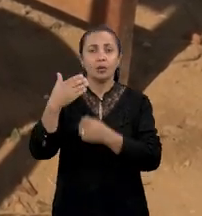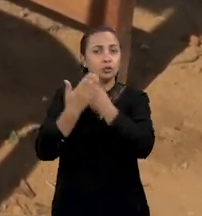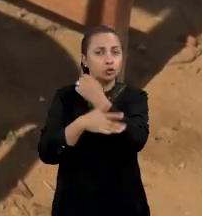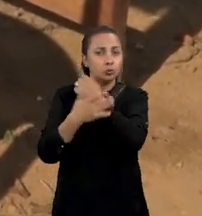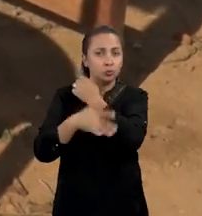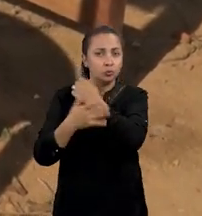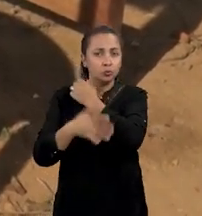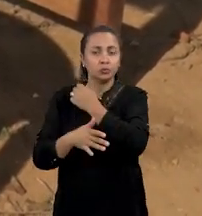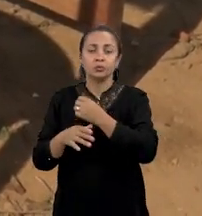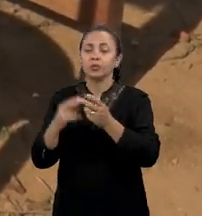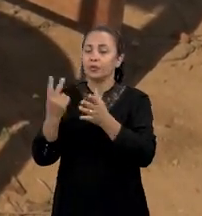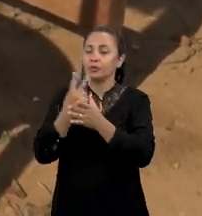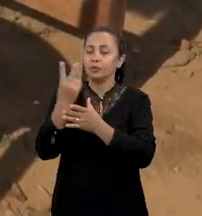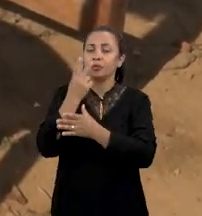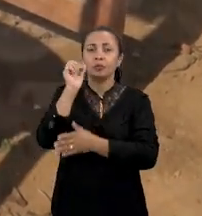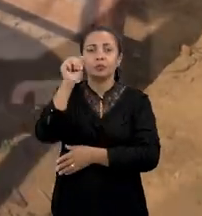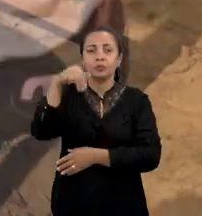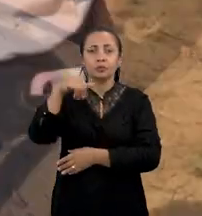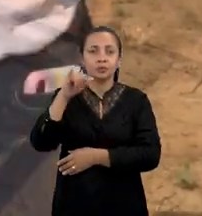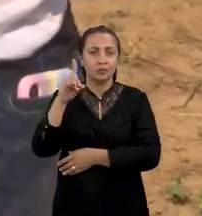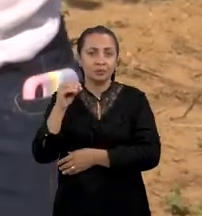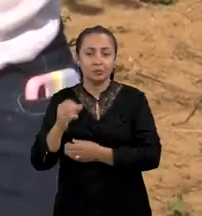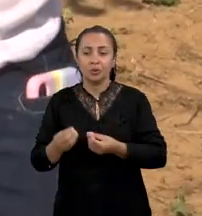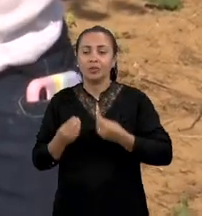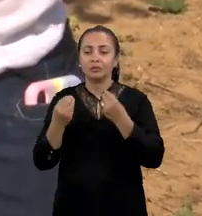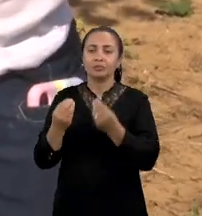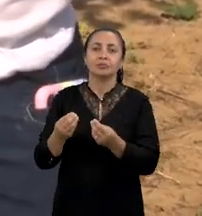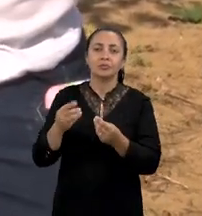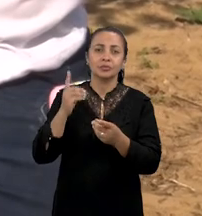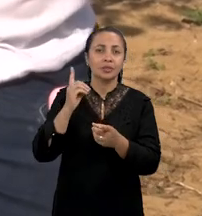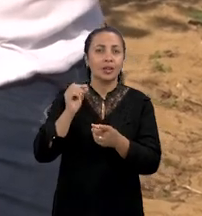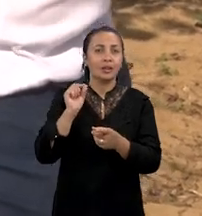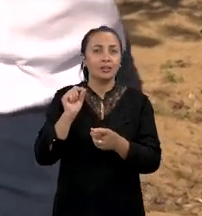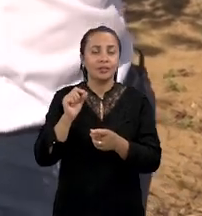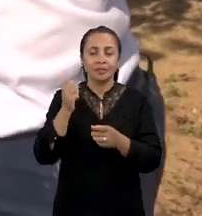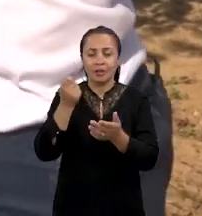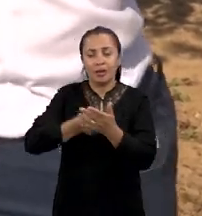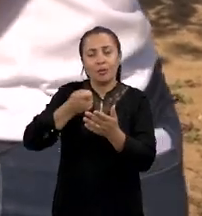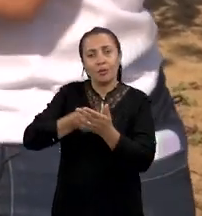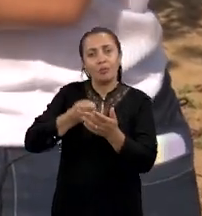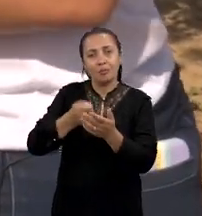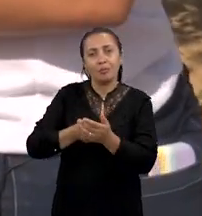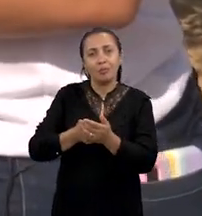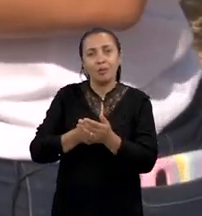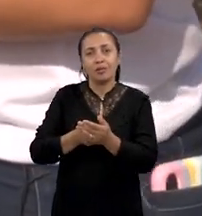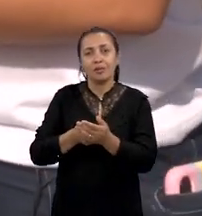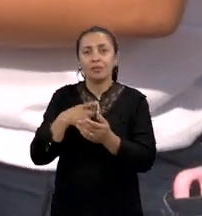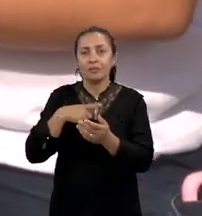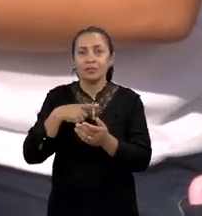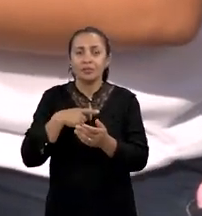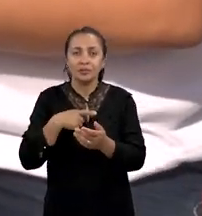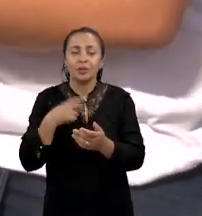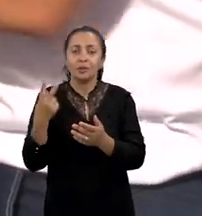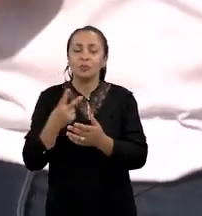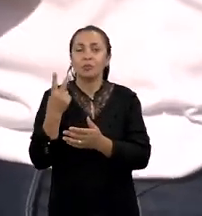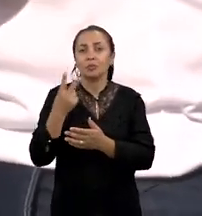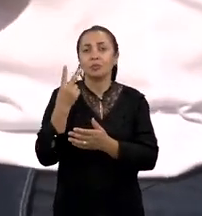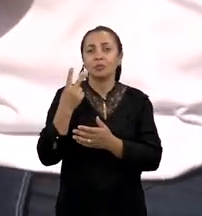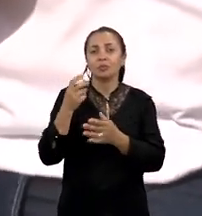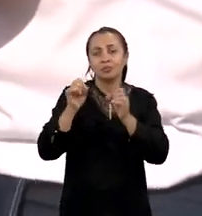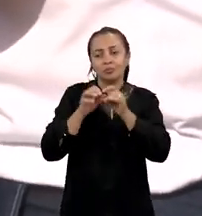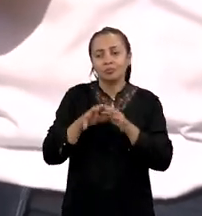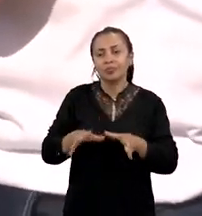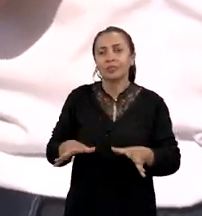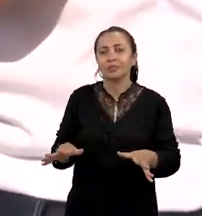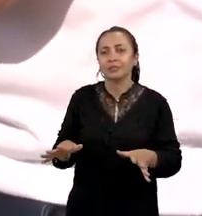e a partir deste valor do teor de amido que é dado, que vai ser cobrado o